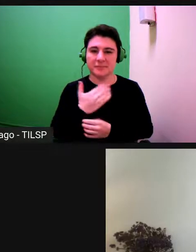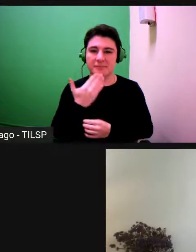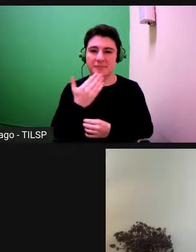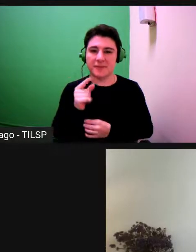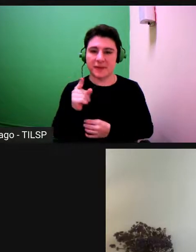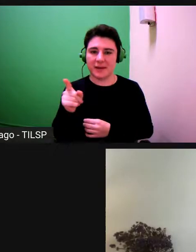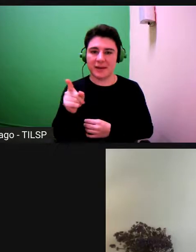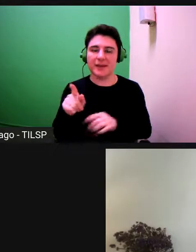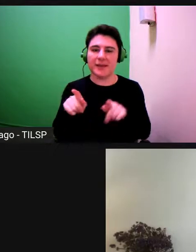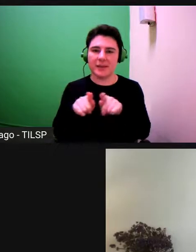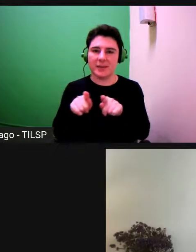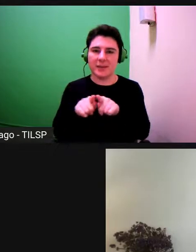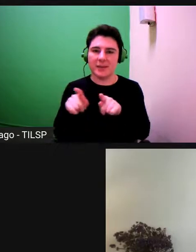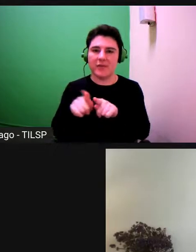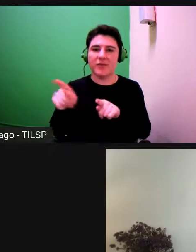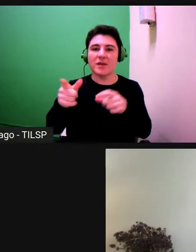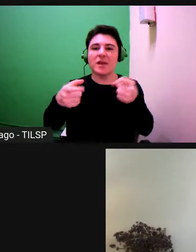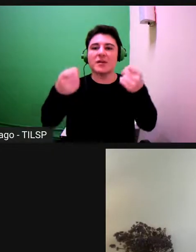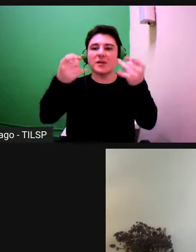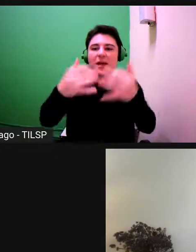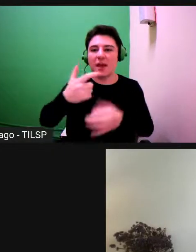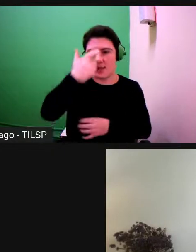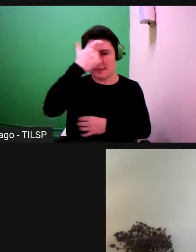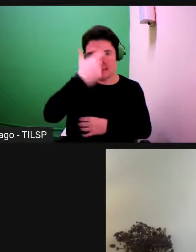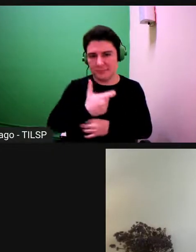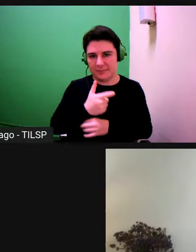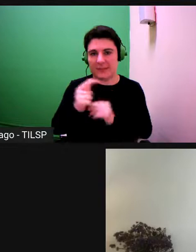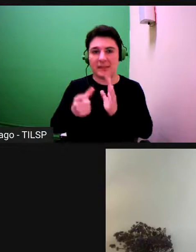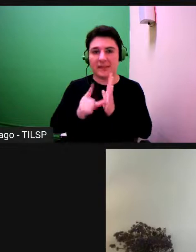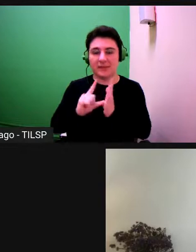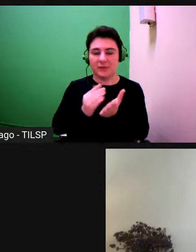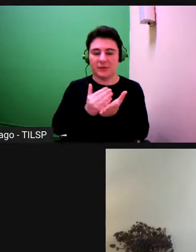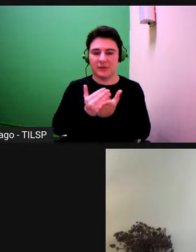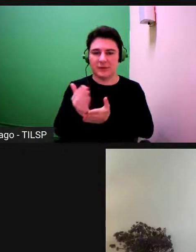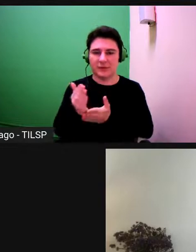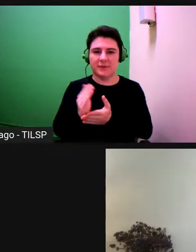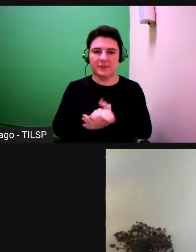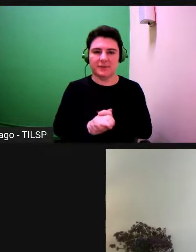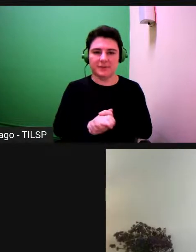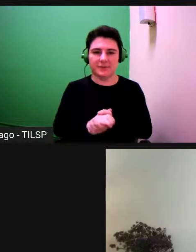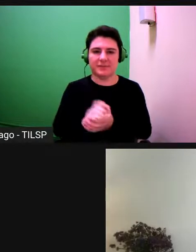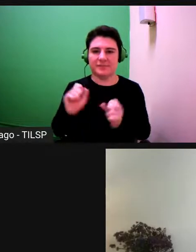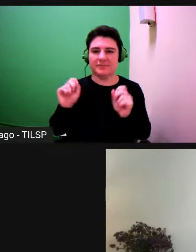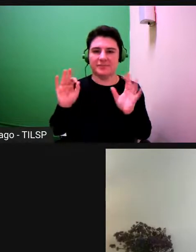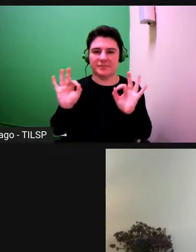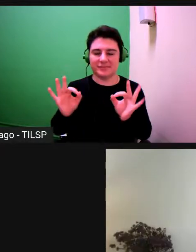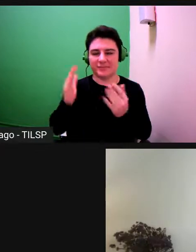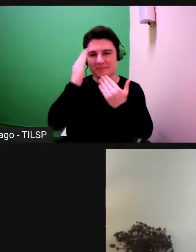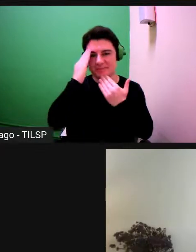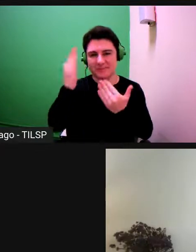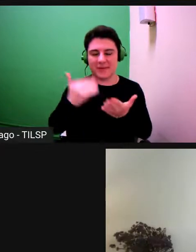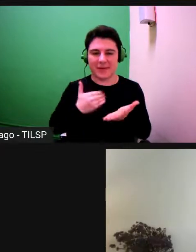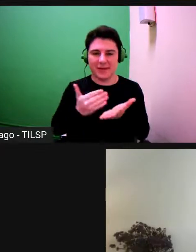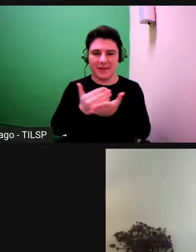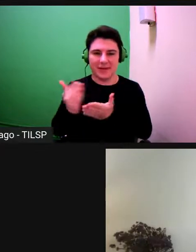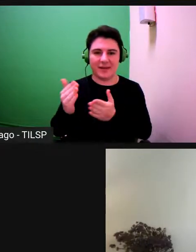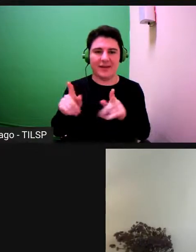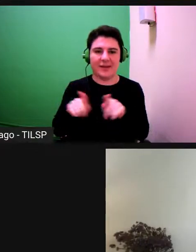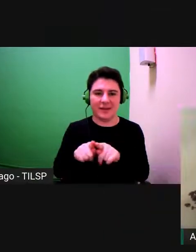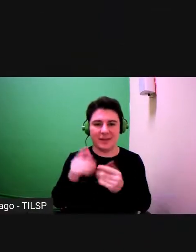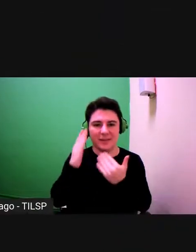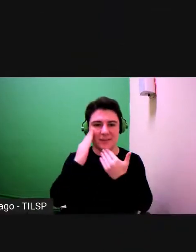autodescrição antes de começar a sua conferência. Certo, muito obrigada. Gostava de começar por agradecer também